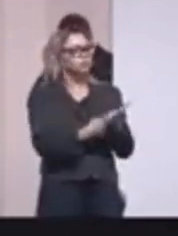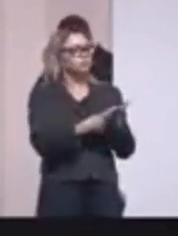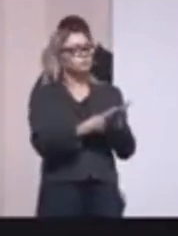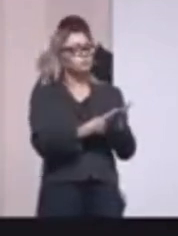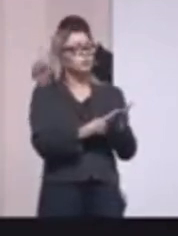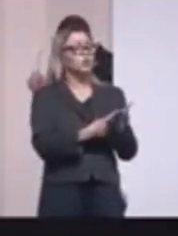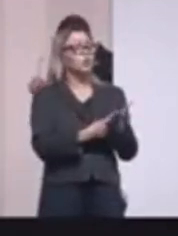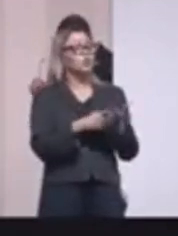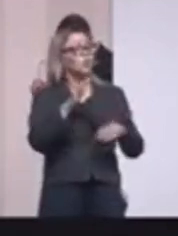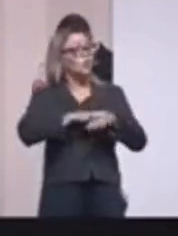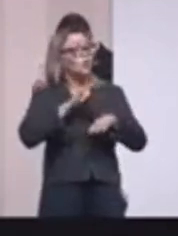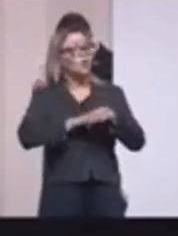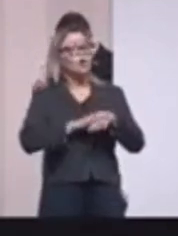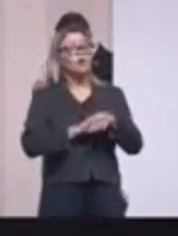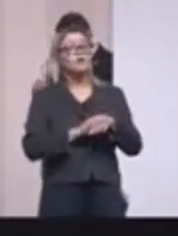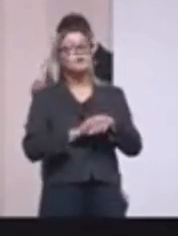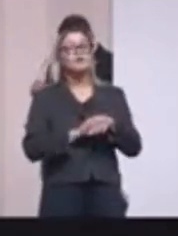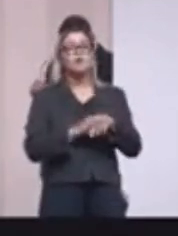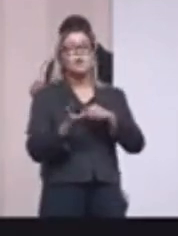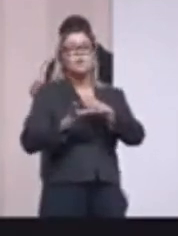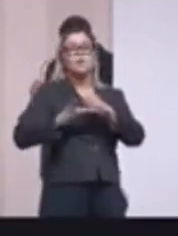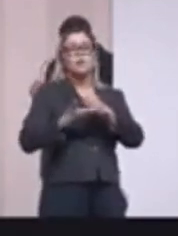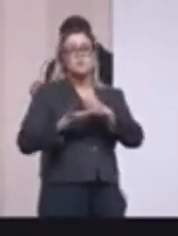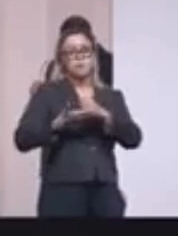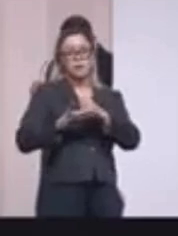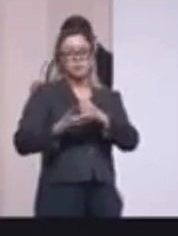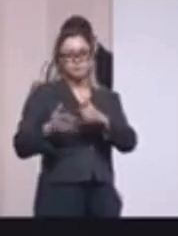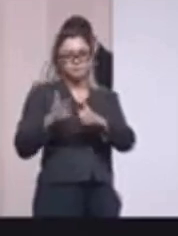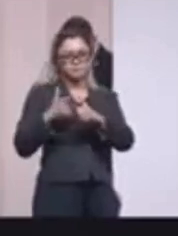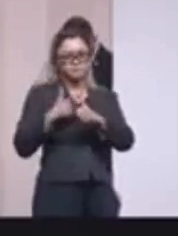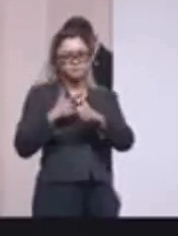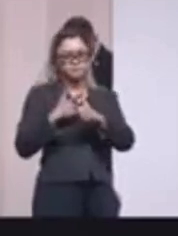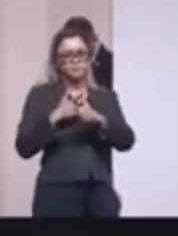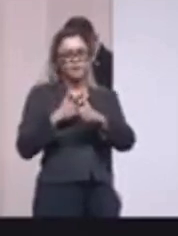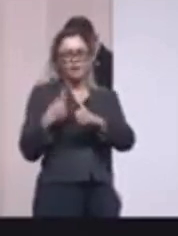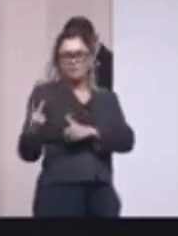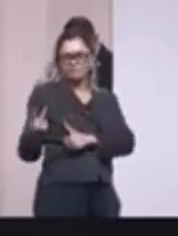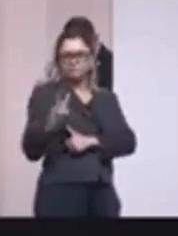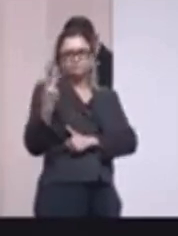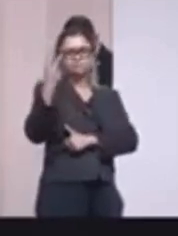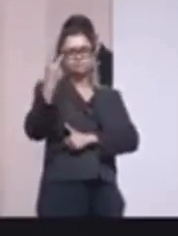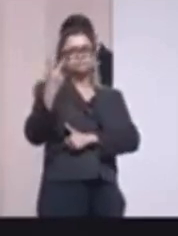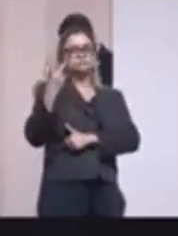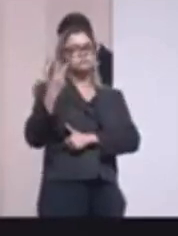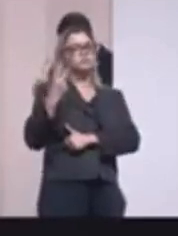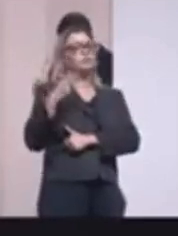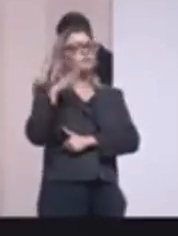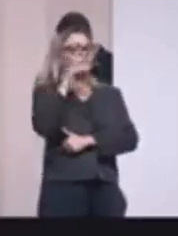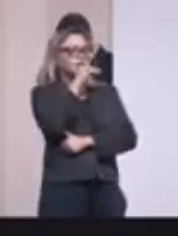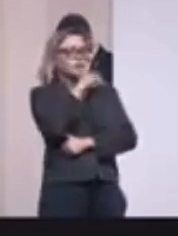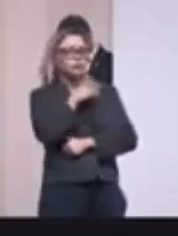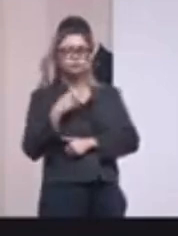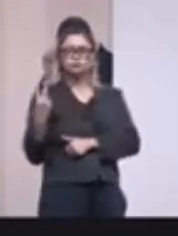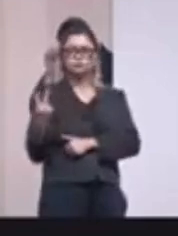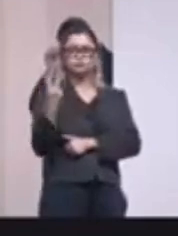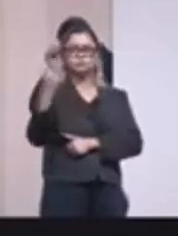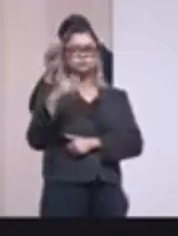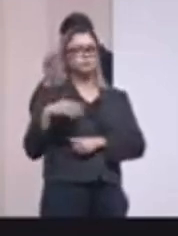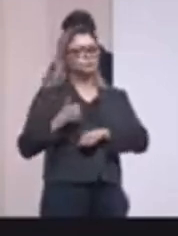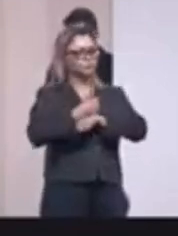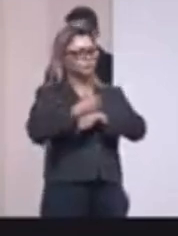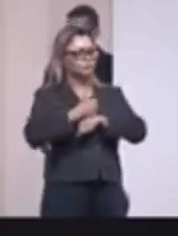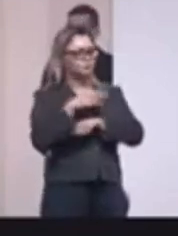com uma atuação que envolveu alguns pilares. O primeiro pilar era a valorização do corpo funcional, a valorização dos